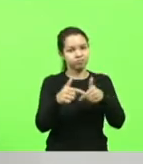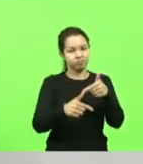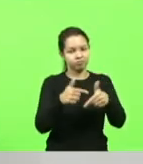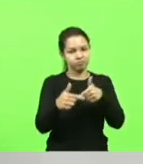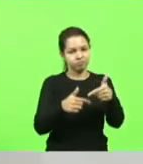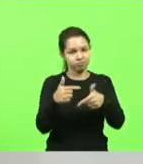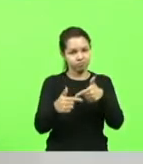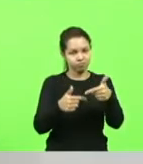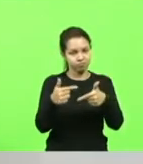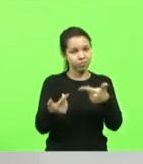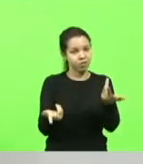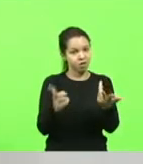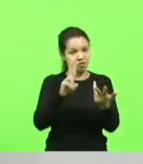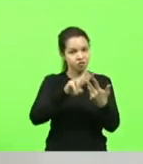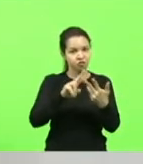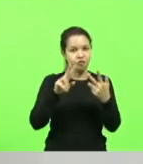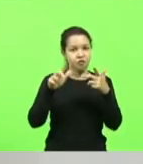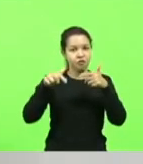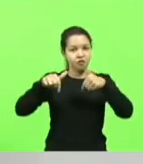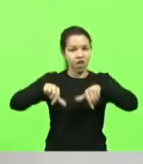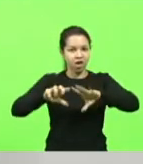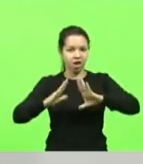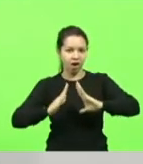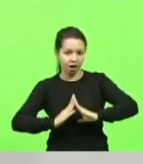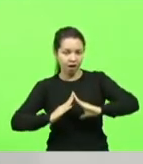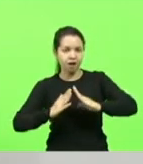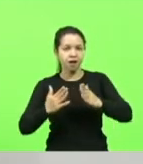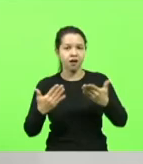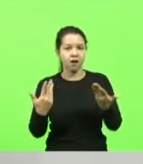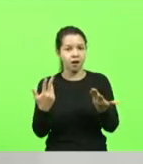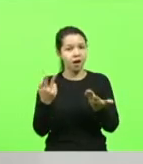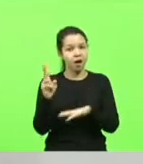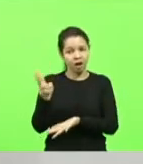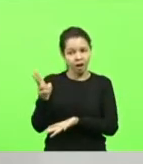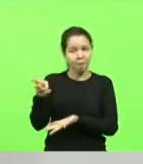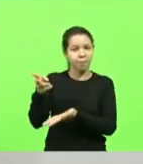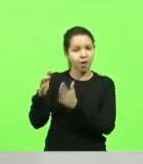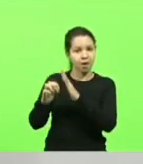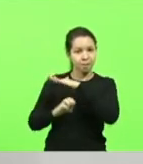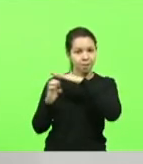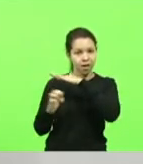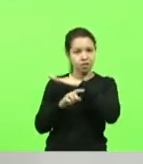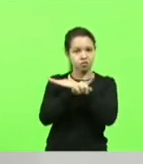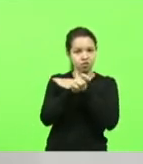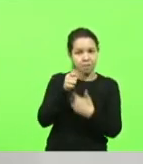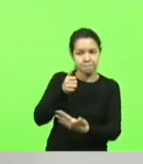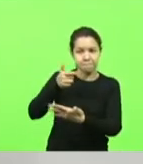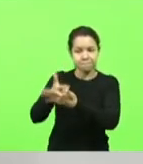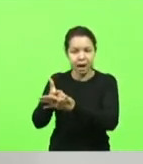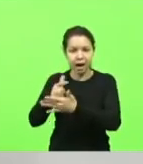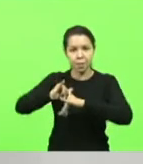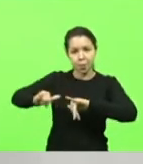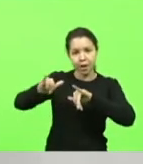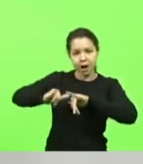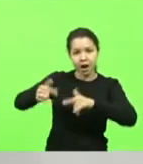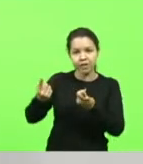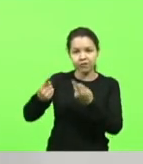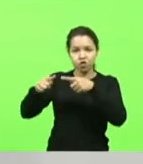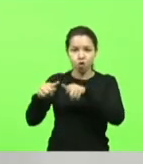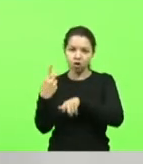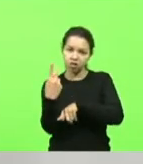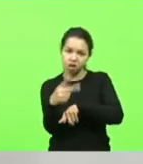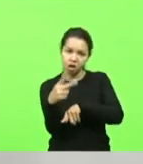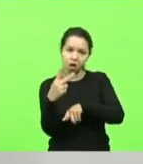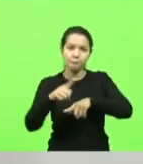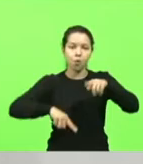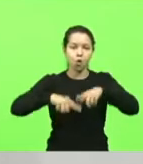Hashtag fica em casa. A mesma empresa que você paga para fazer propaganda, para vincular o teu produto, é a mesma